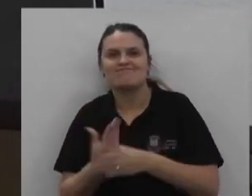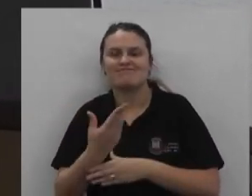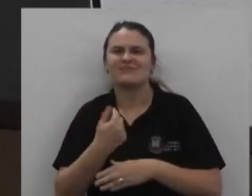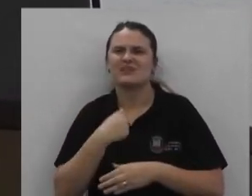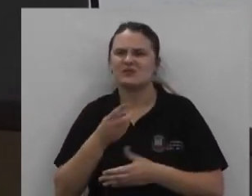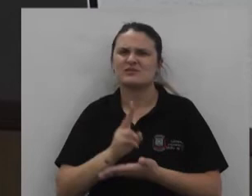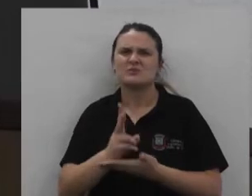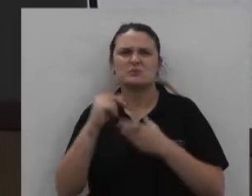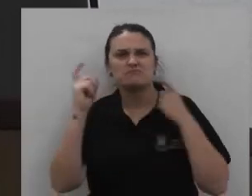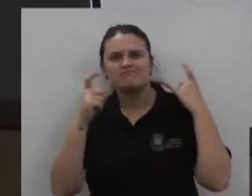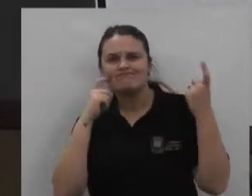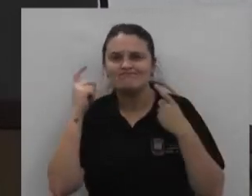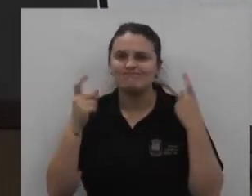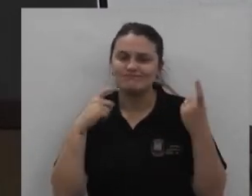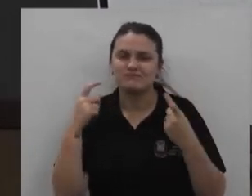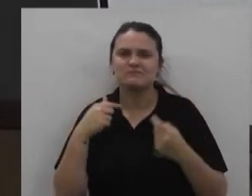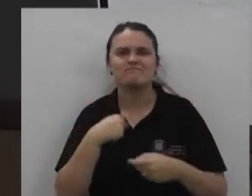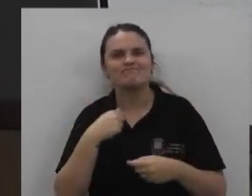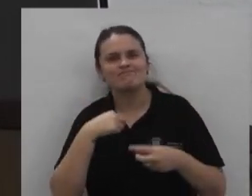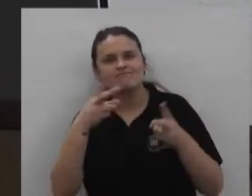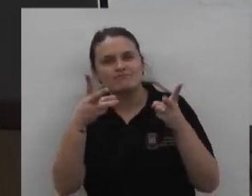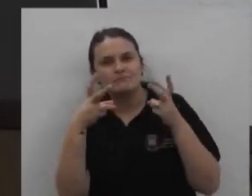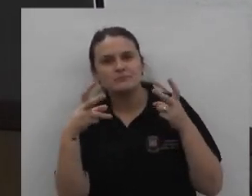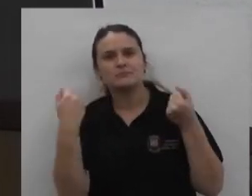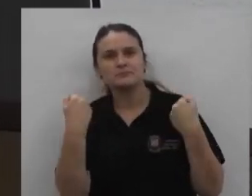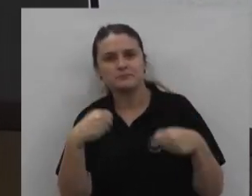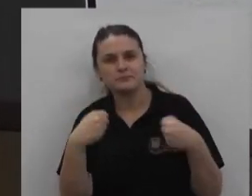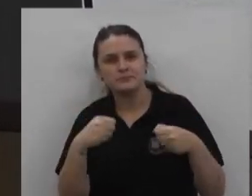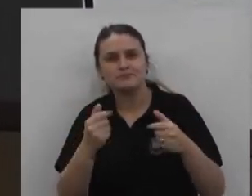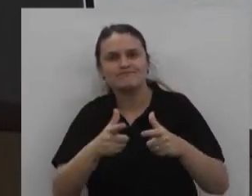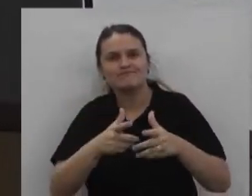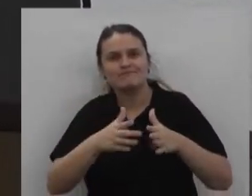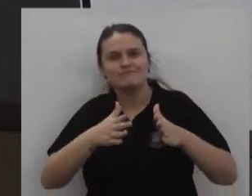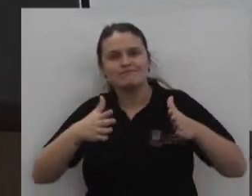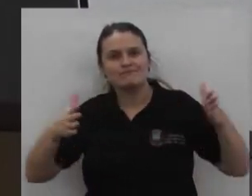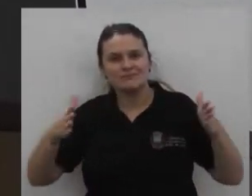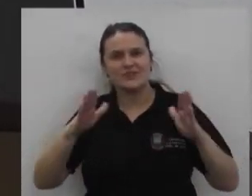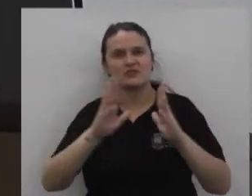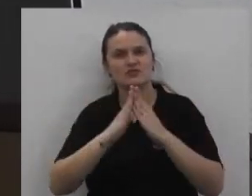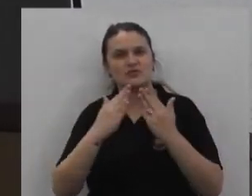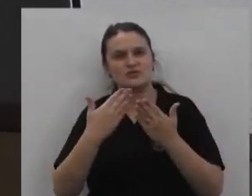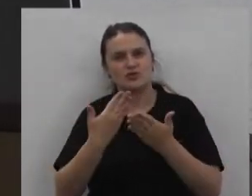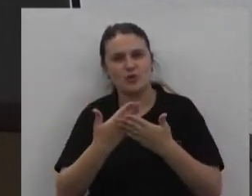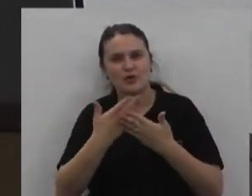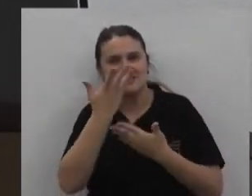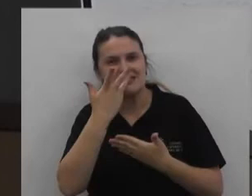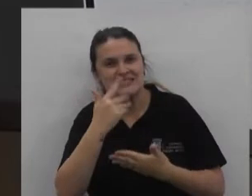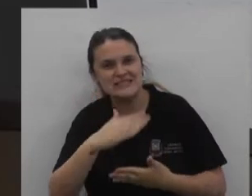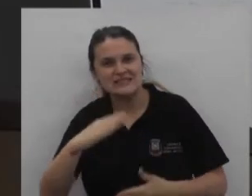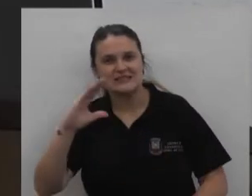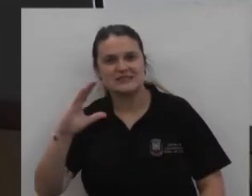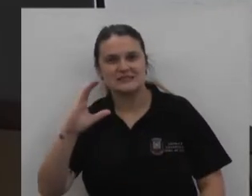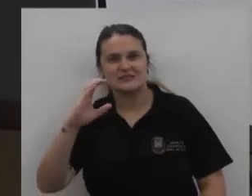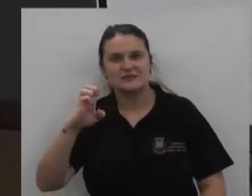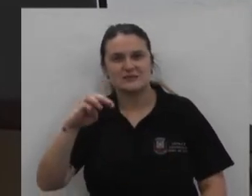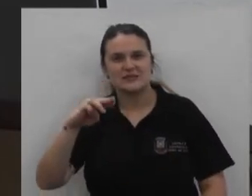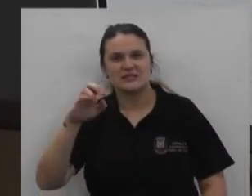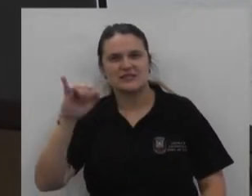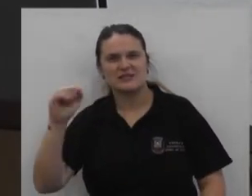para por aí Vi uma necessidade Muito grande De ampliar O CEMEI Mais antigo De União da Vitória